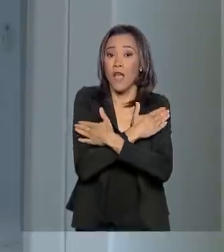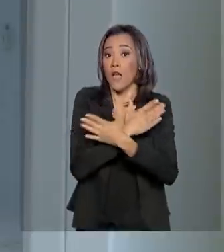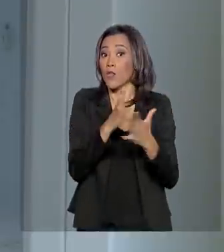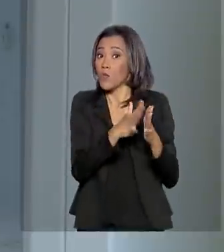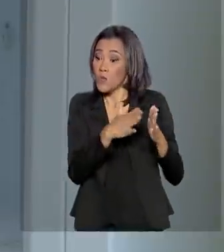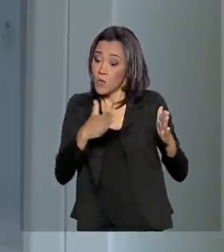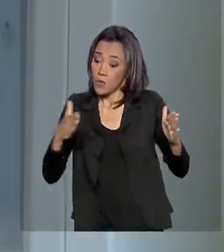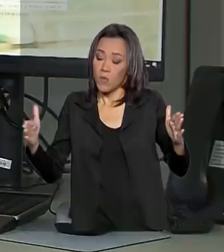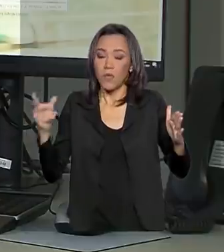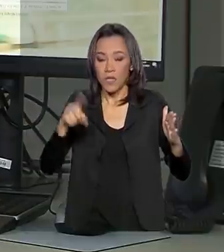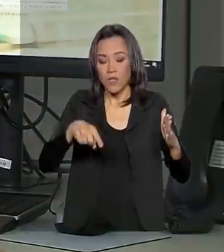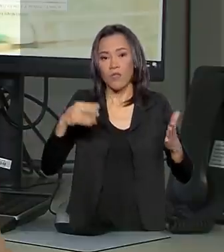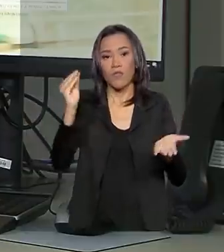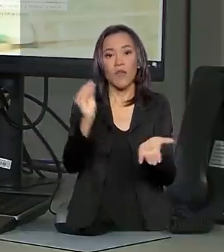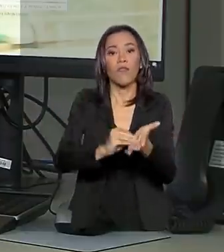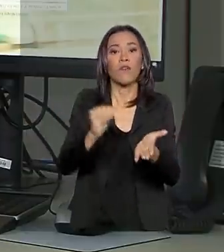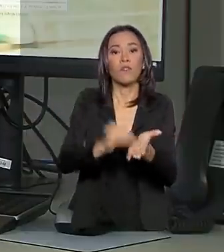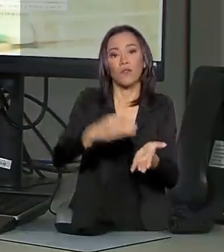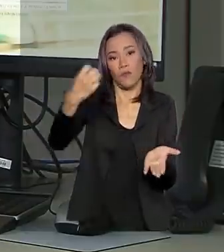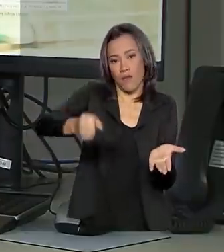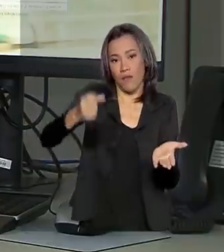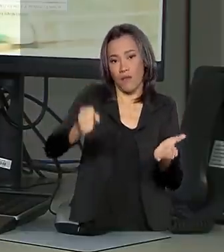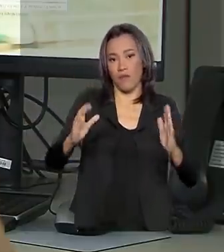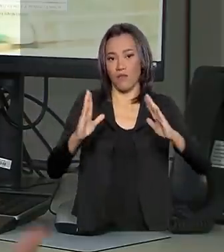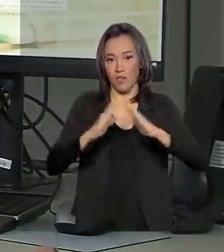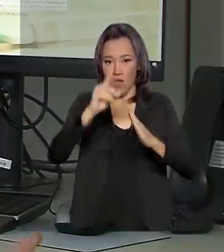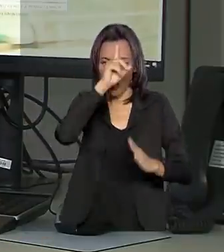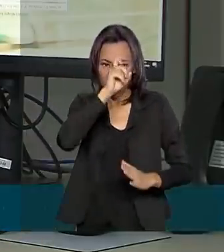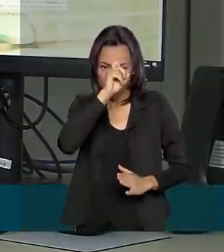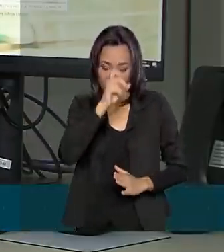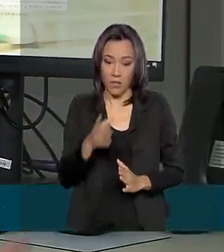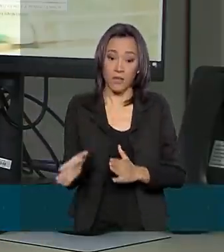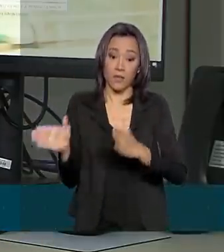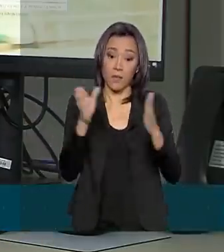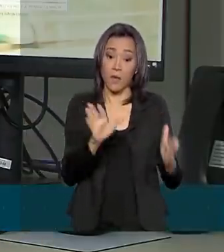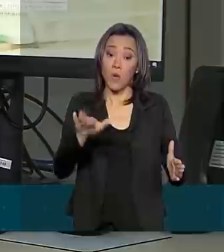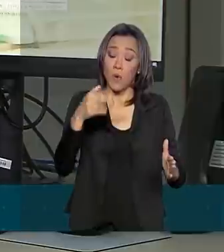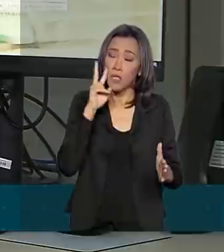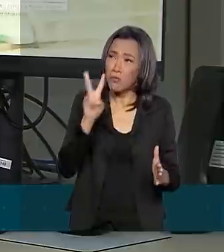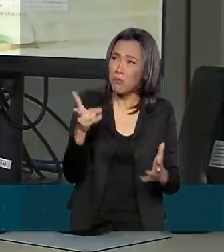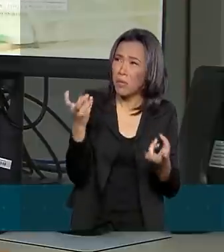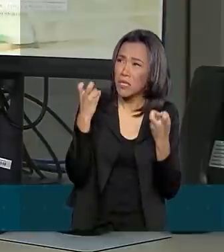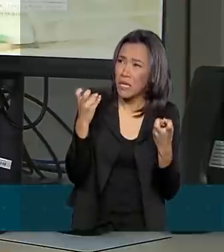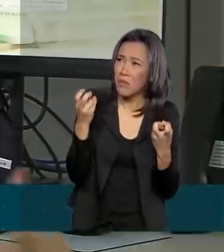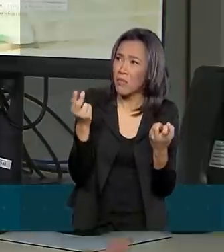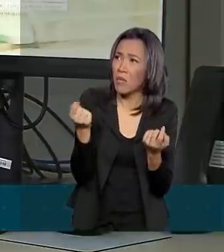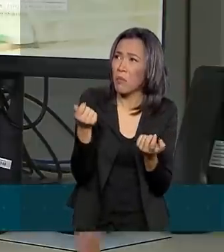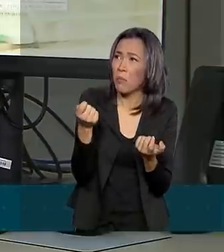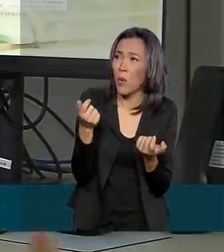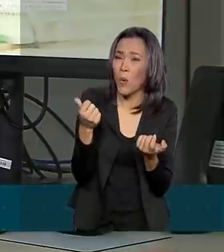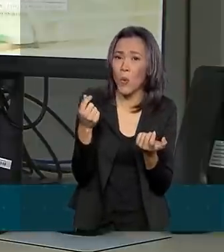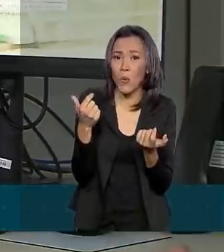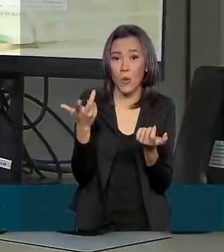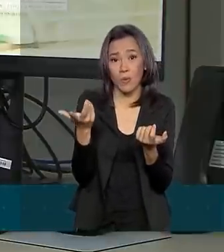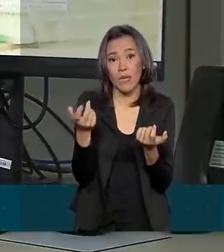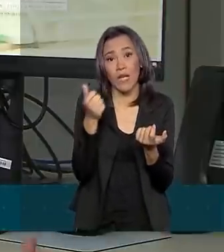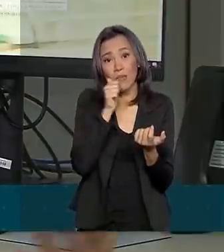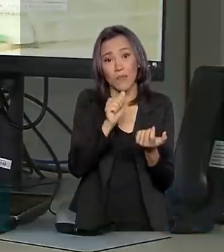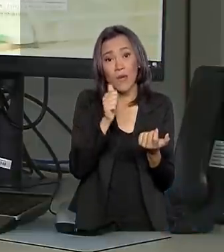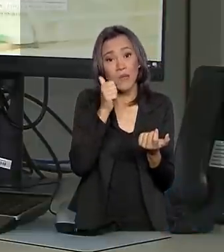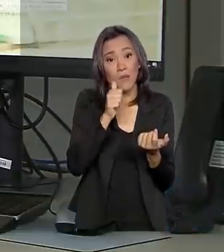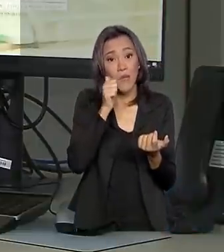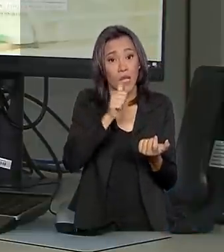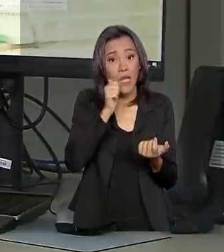Saúde está de olho nisso. Quando a gente observa estoques baixos, volumes baixos de doação, a gente pode inferir que menos mulheres estão